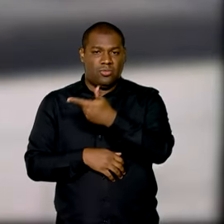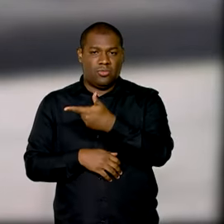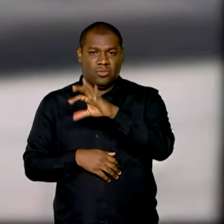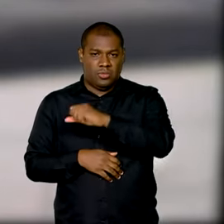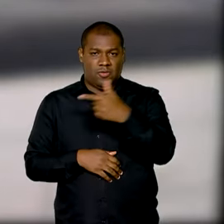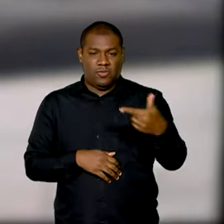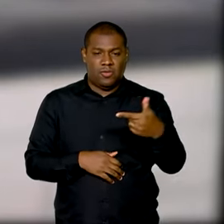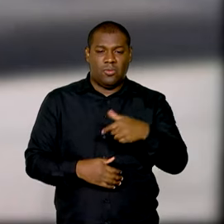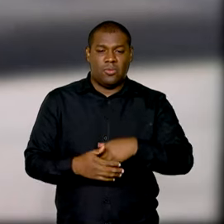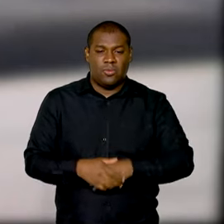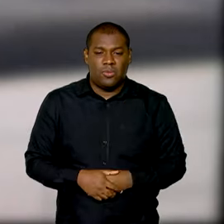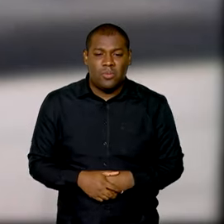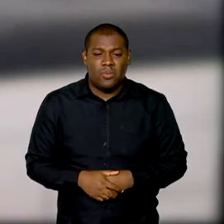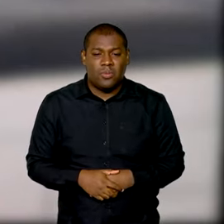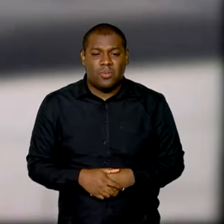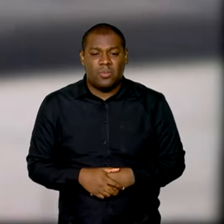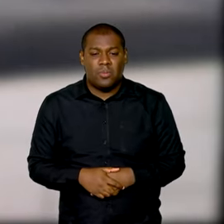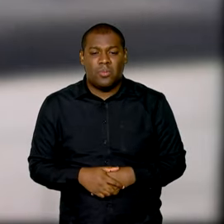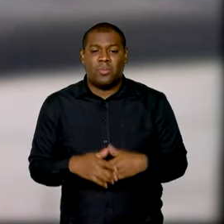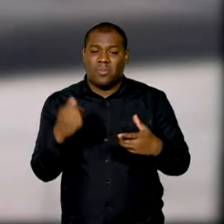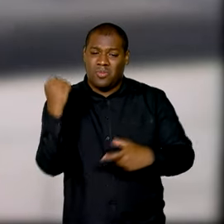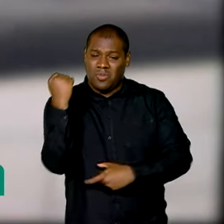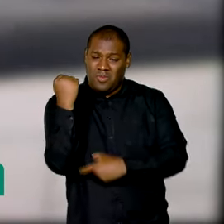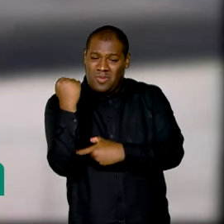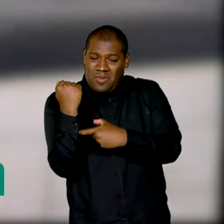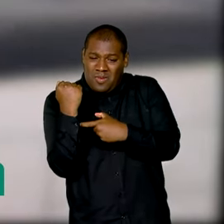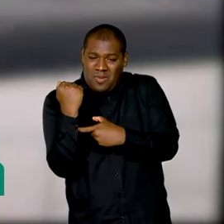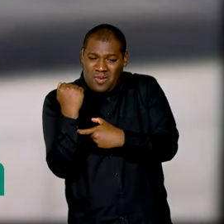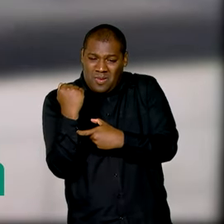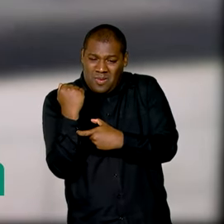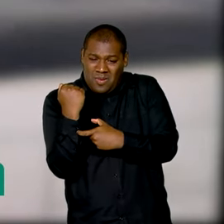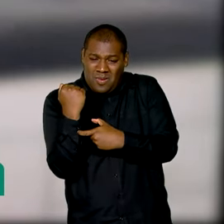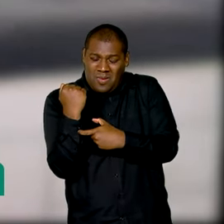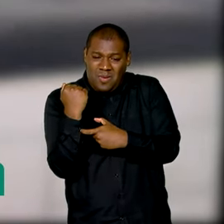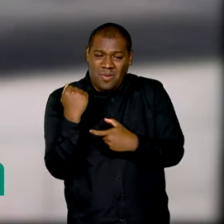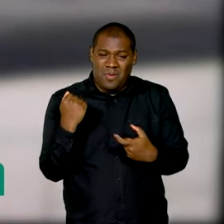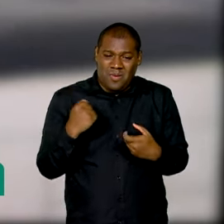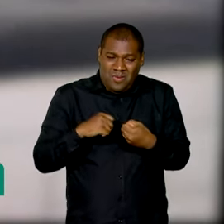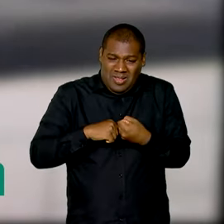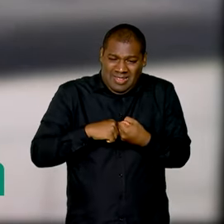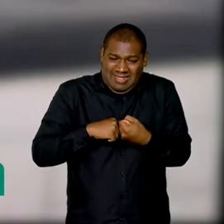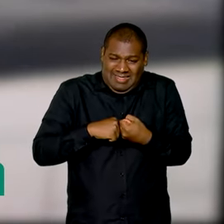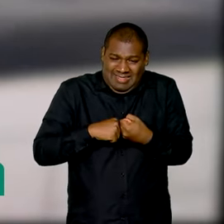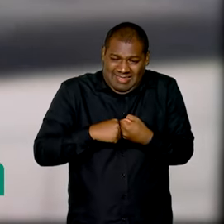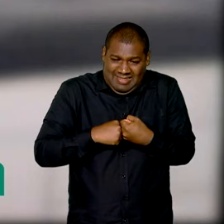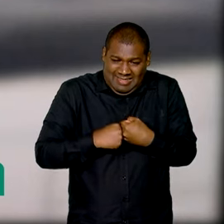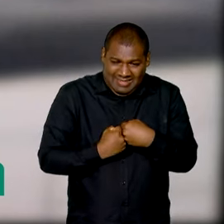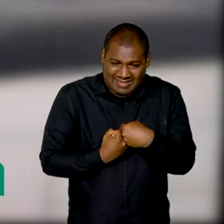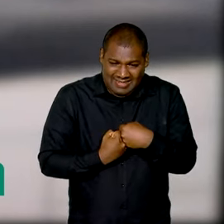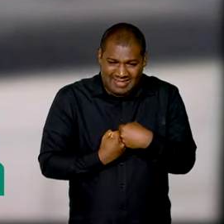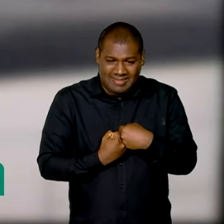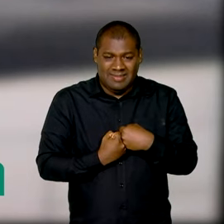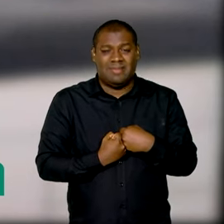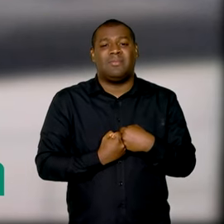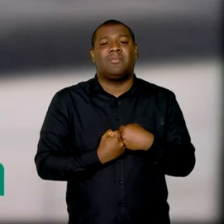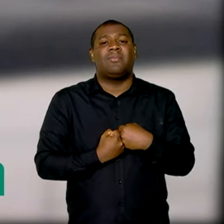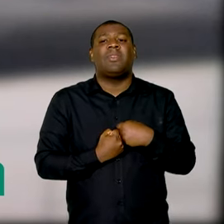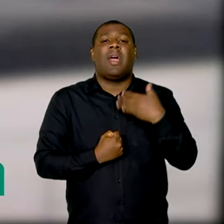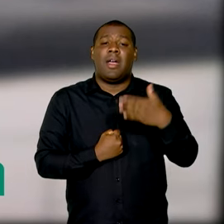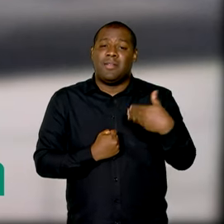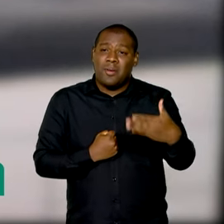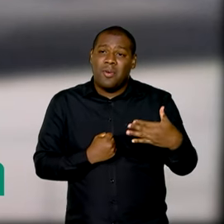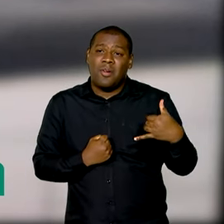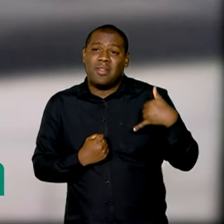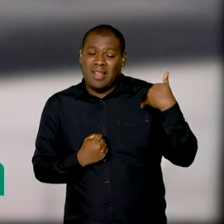vertebrais, as vértebras, nós temos um disco. E esse disco, com o passar do tempo, dos anos, da